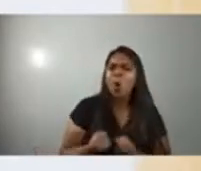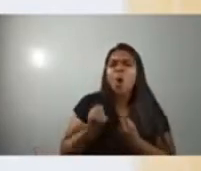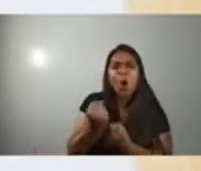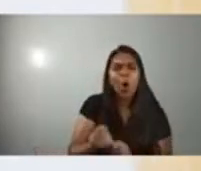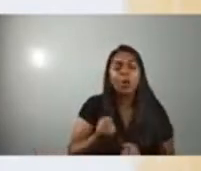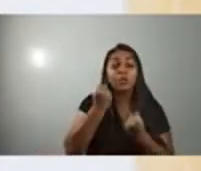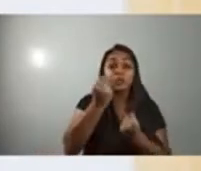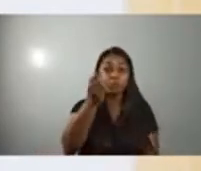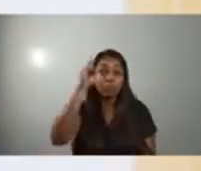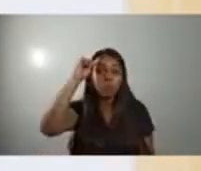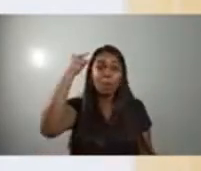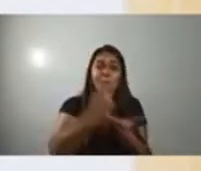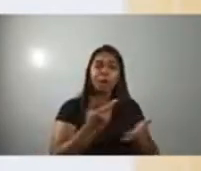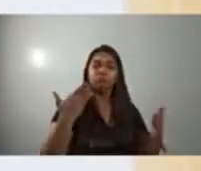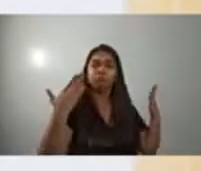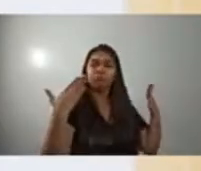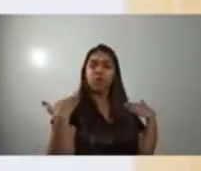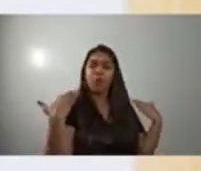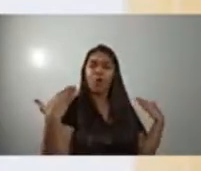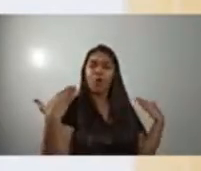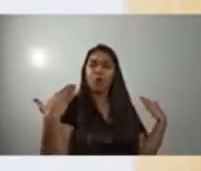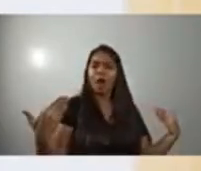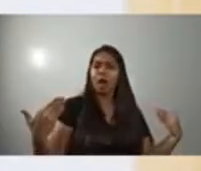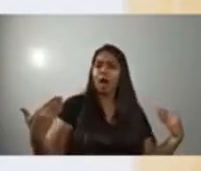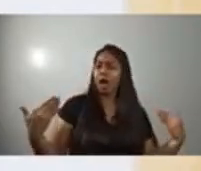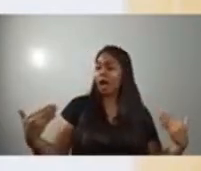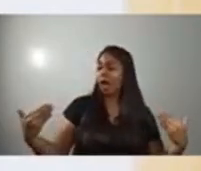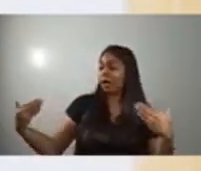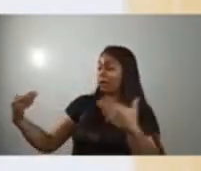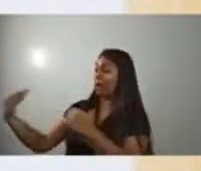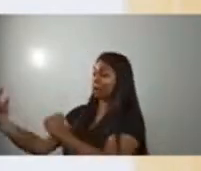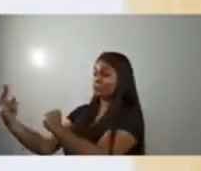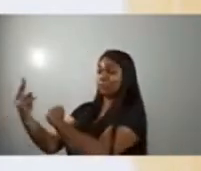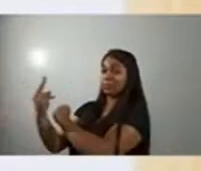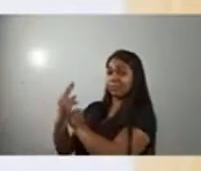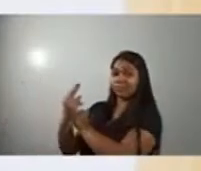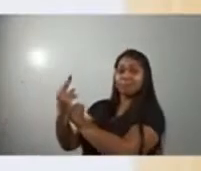mandou um anjo pra mim guardar